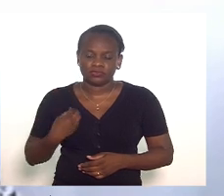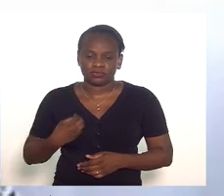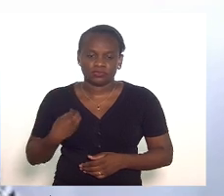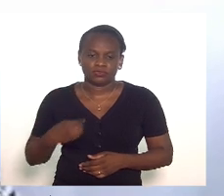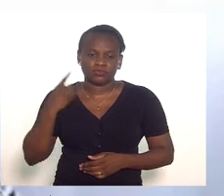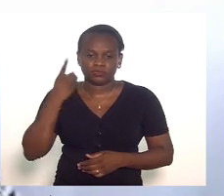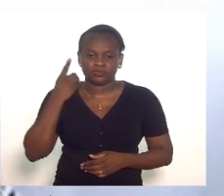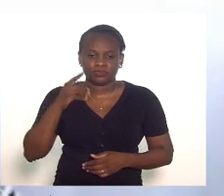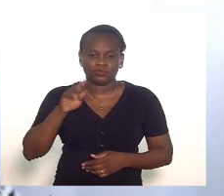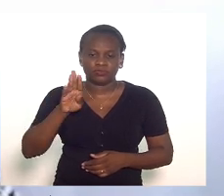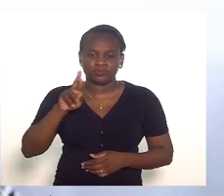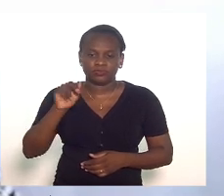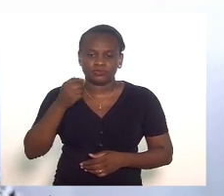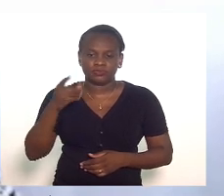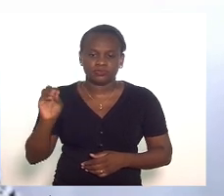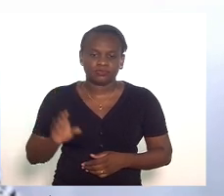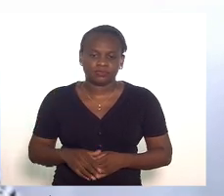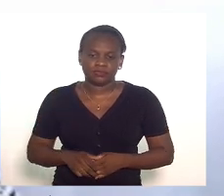presente